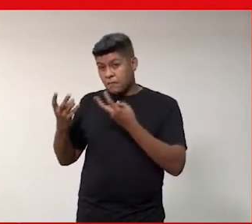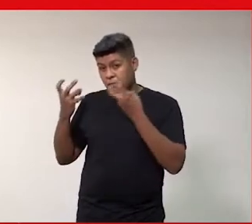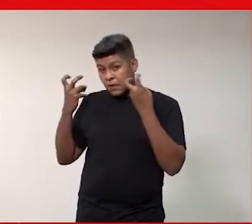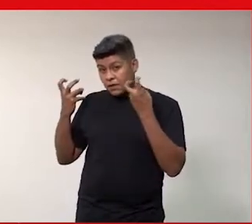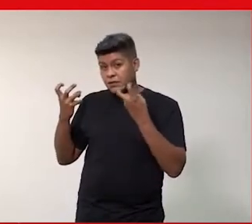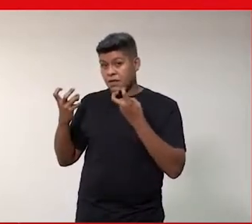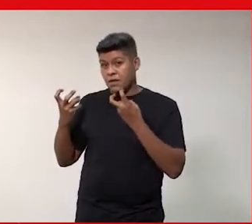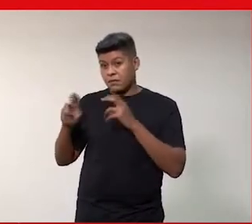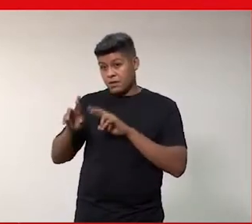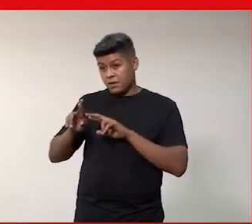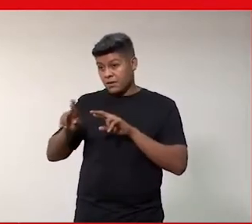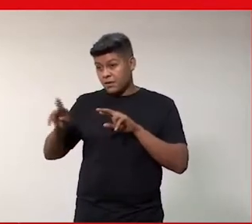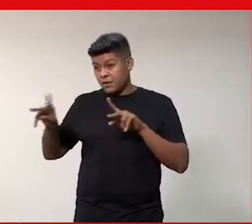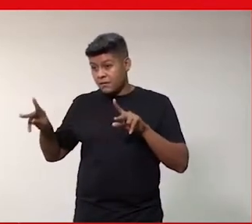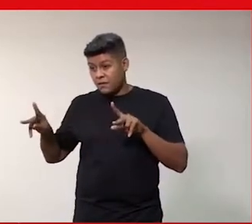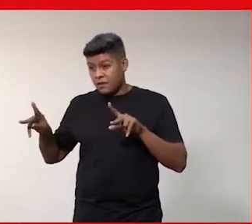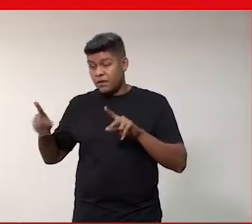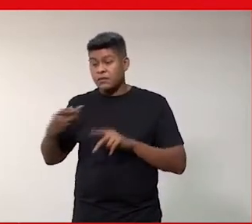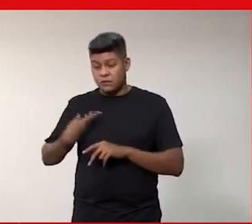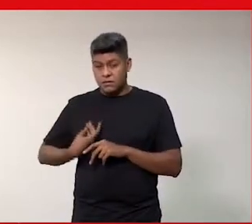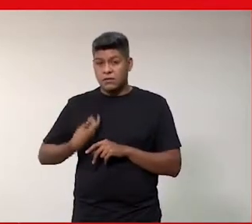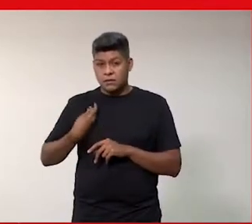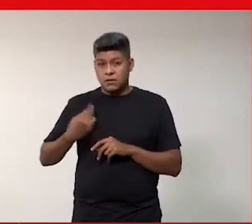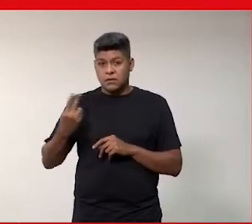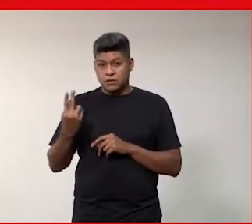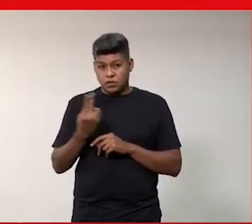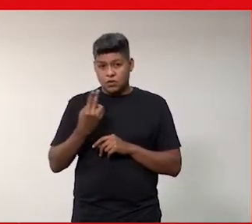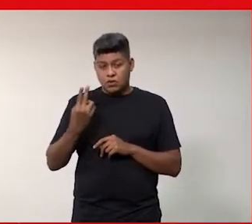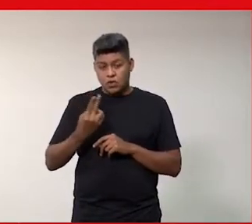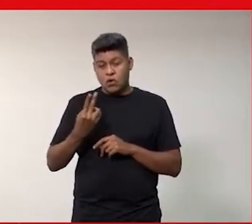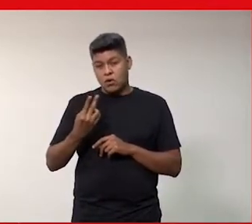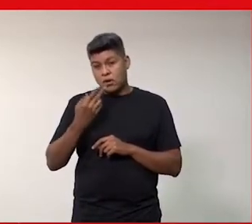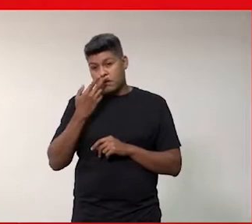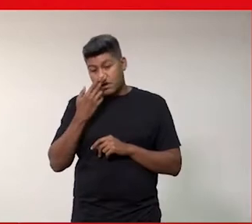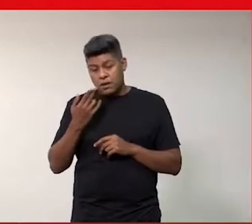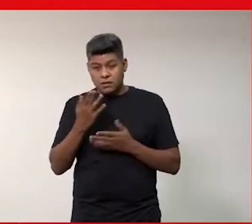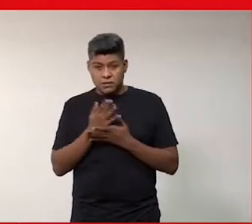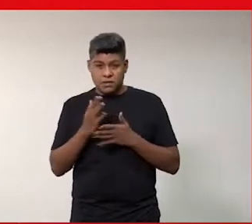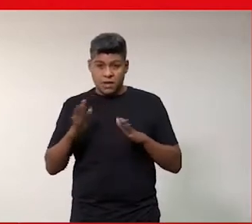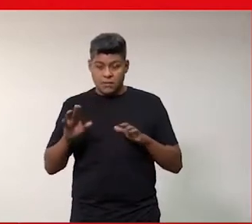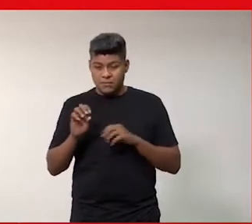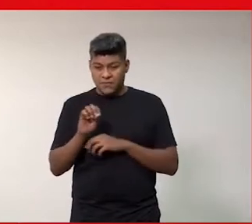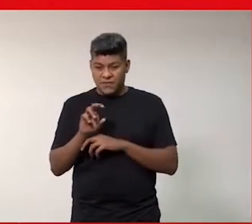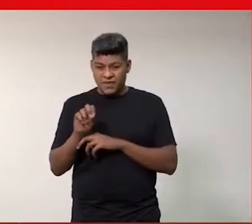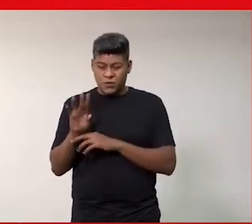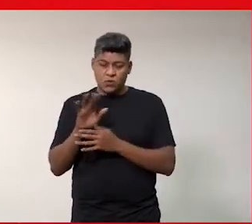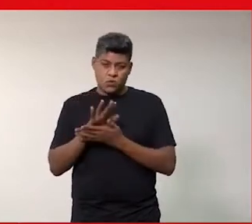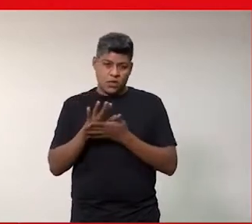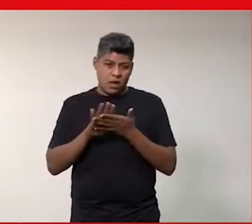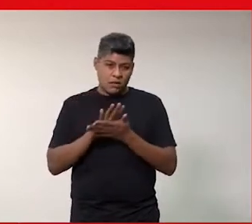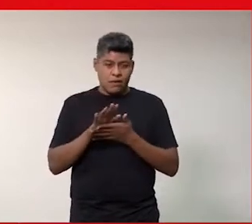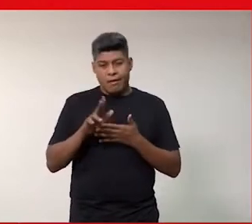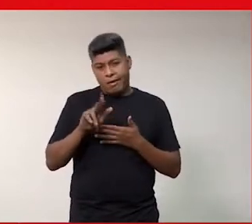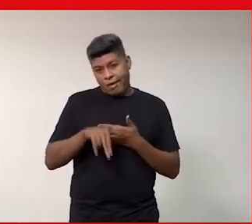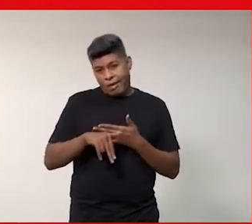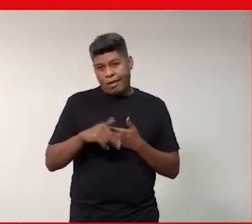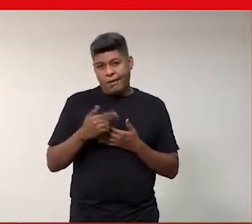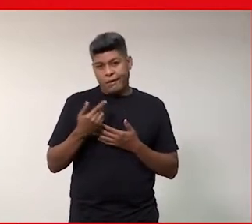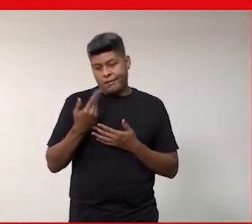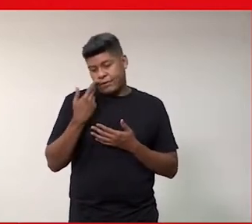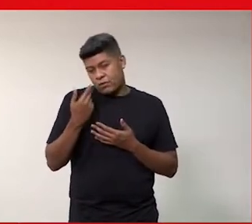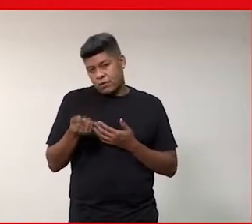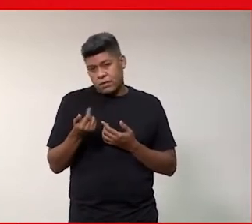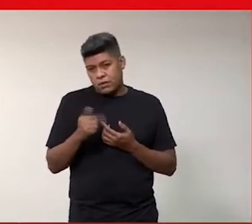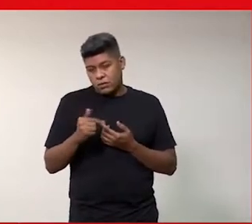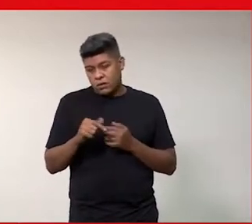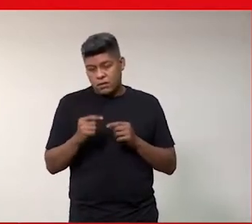desigualdade foi construída historicamente, ela não é destruída por um vírus, naturalmente não será, mas